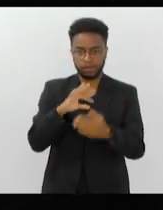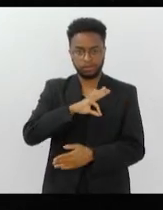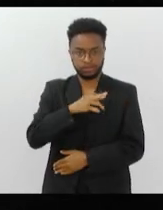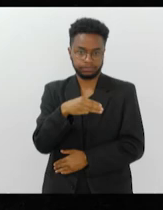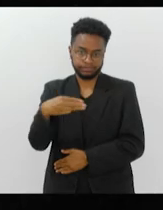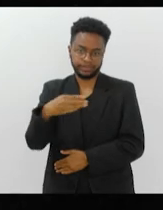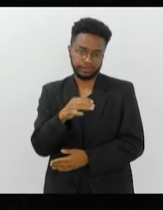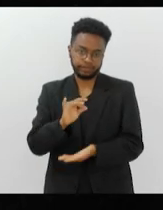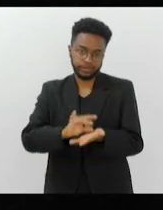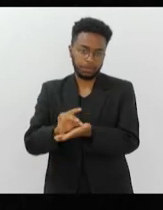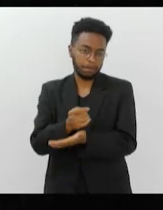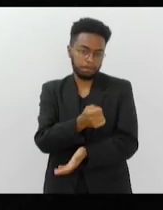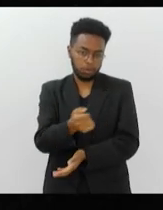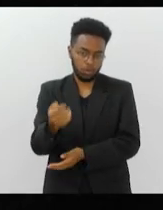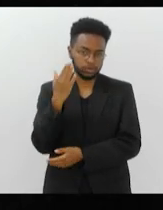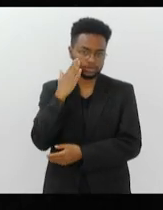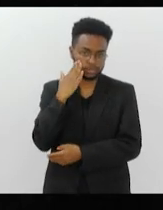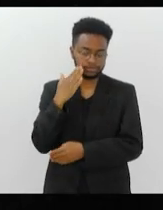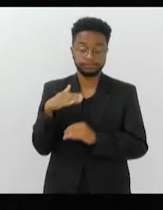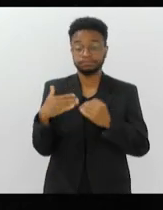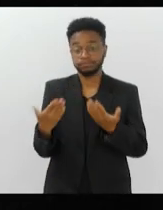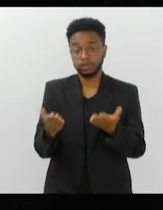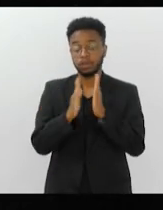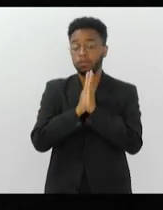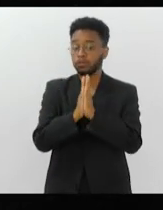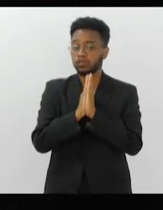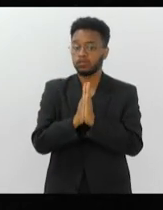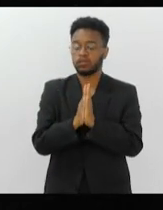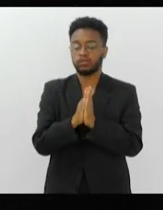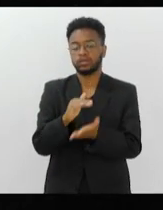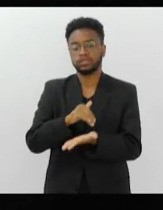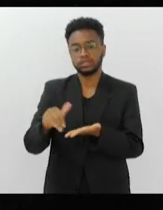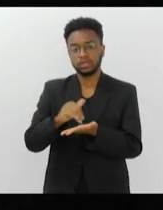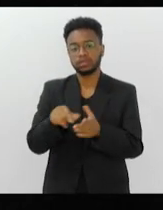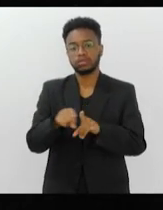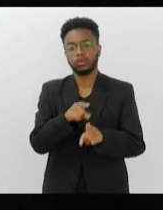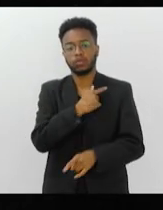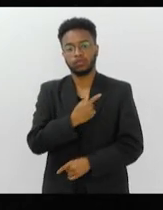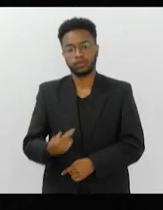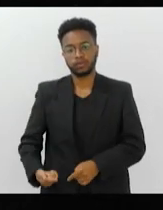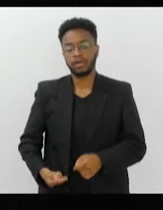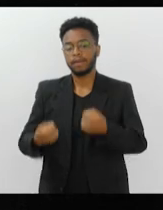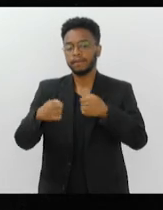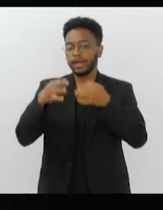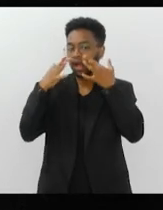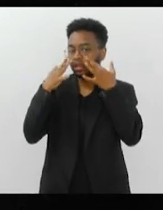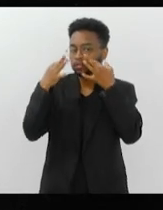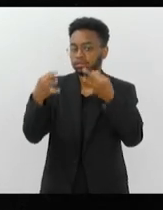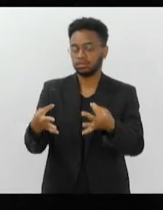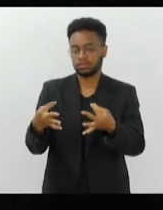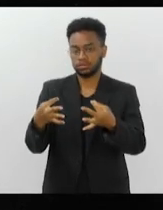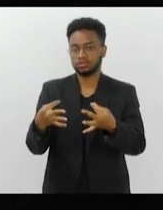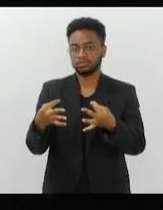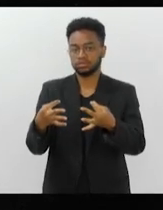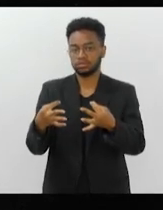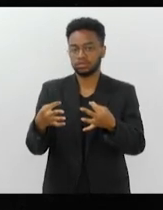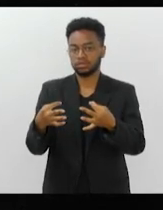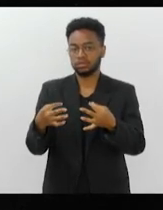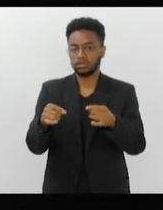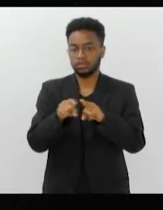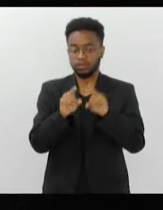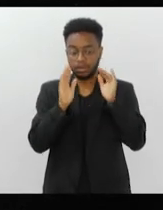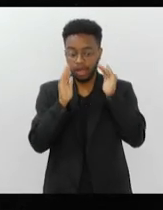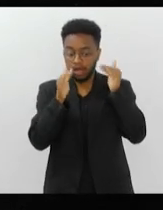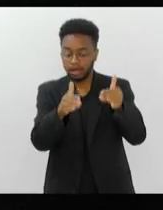poucos vão saber. Então, por favor, as secretarias e ao governo, prestem atenção e olhem com a devida